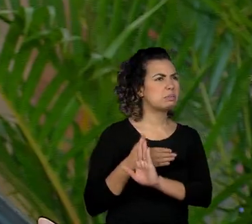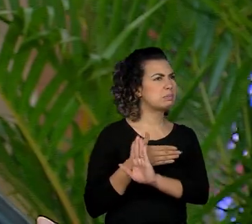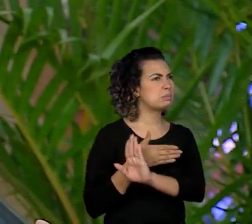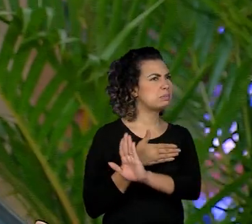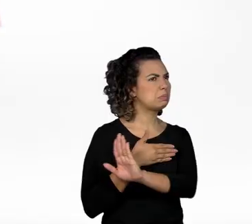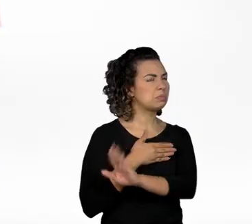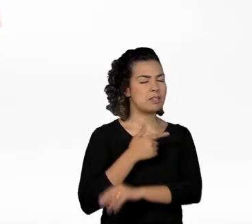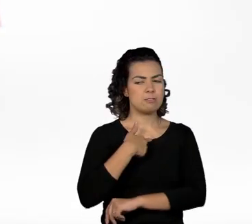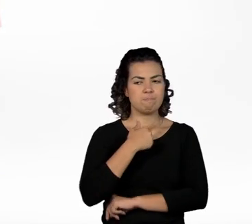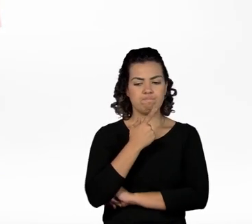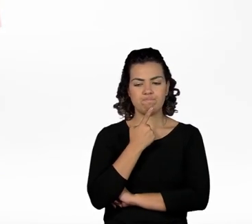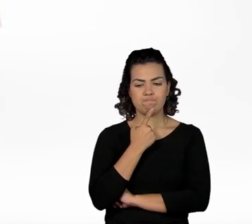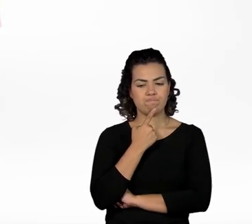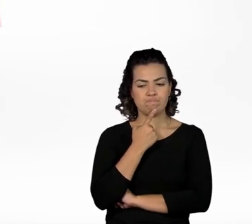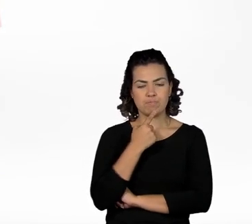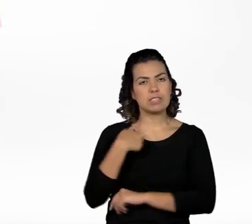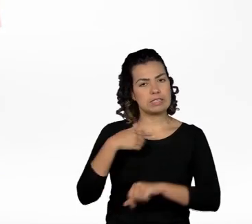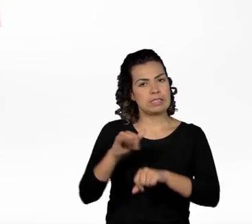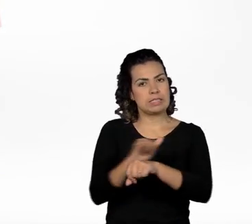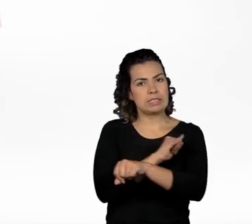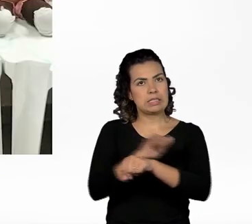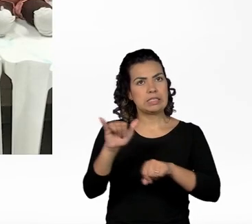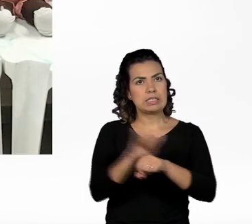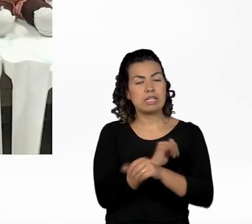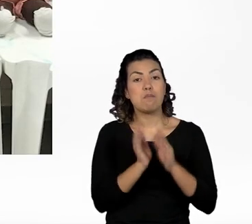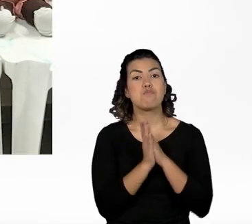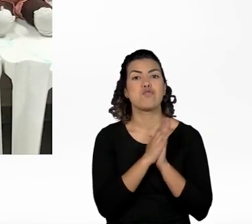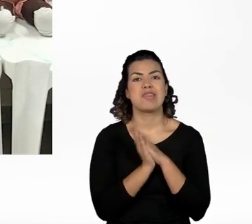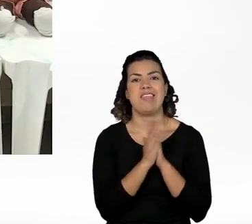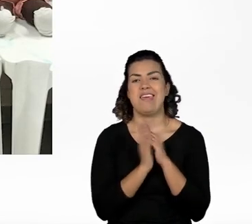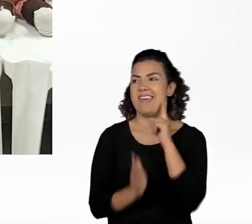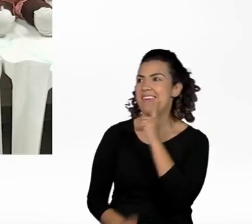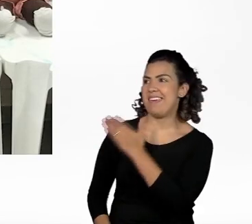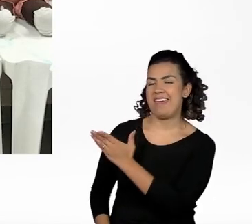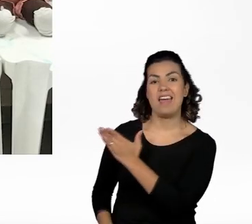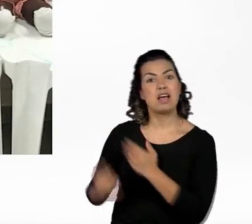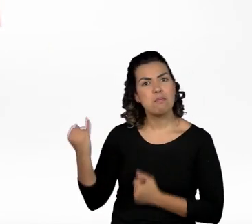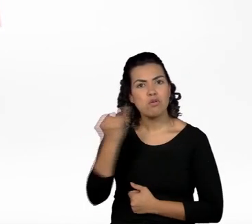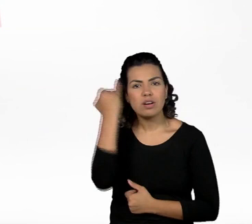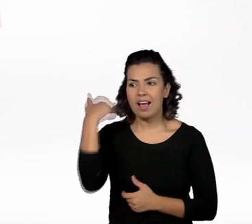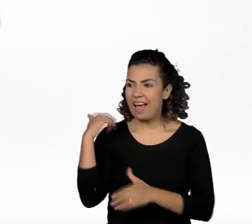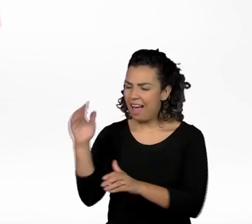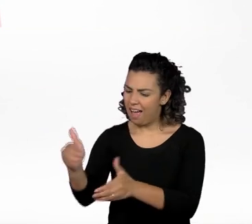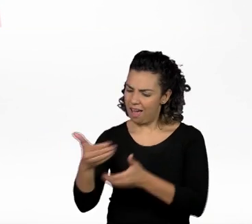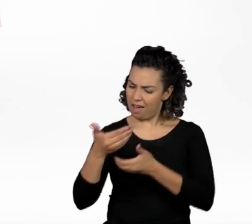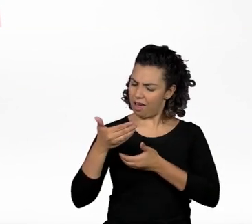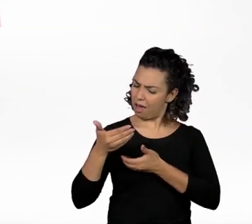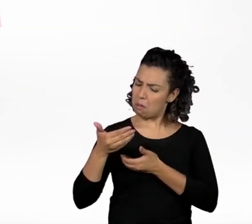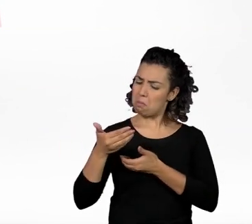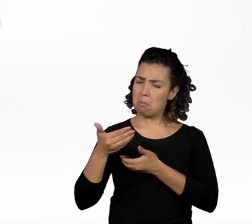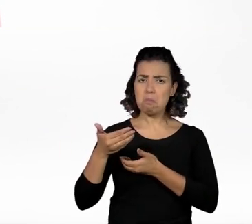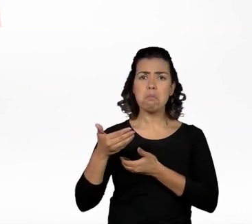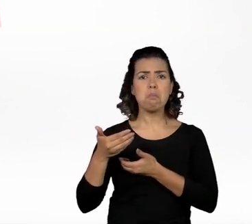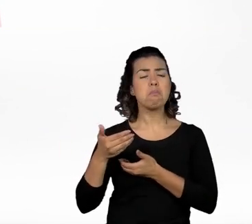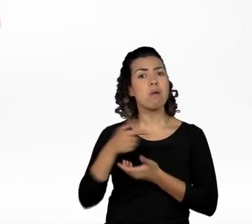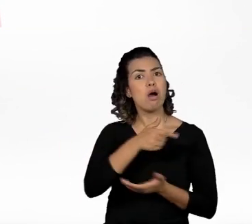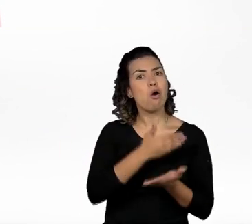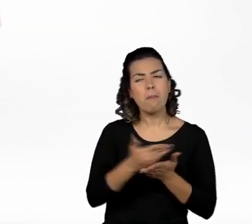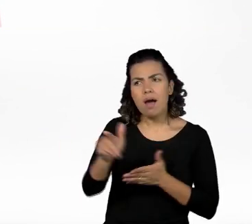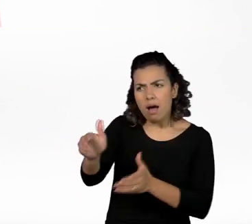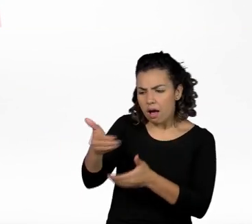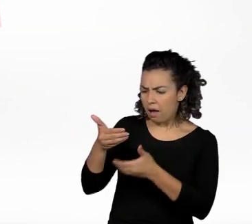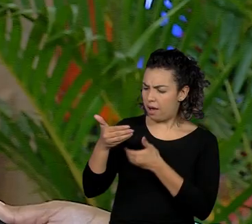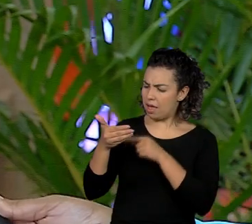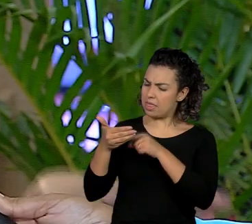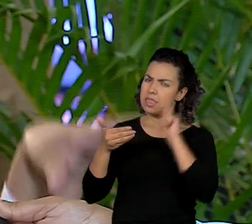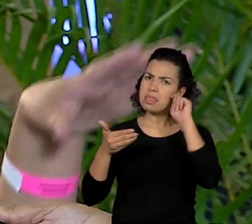projeto com bonecos, pra essas crianças começarem a conviver com os bonecos. As crianças pegam os bonecos negros da